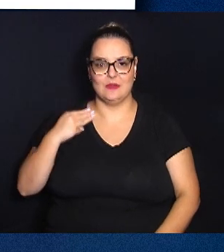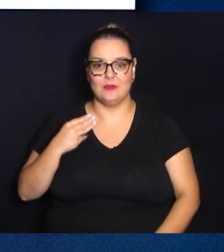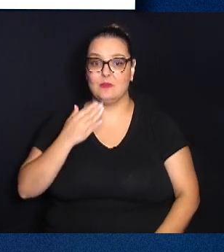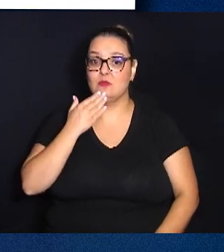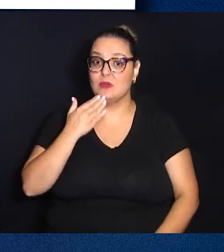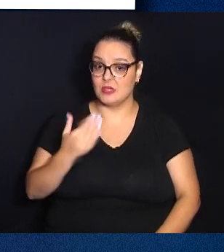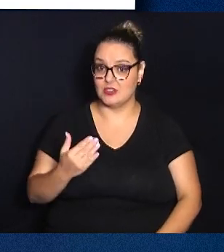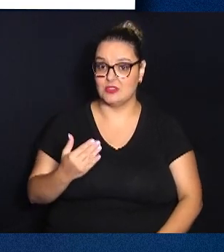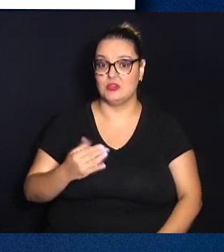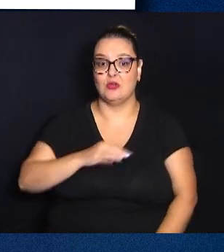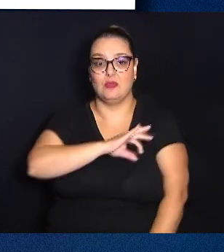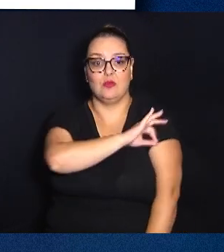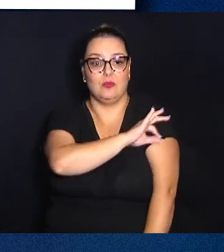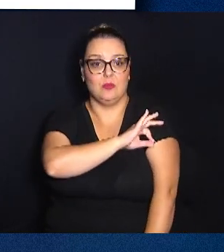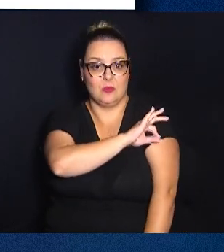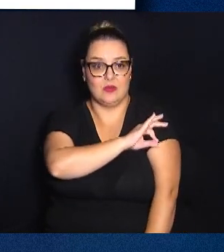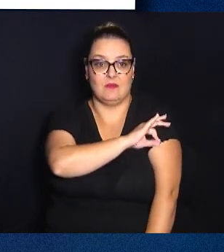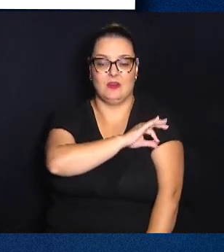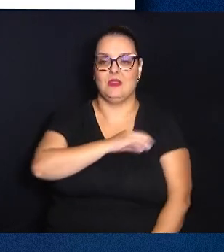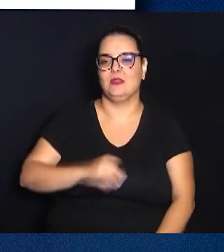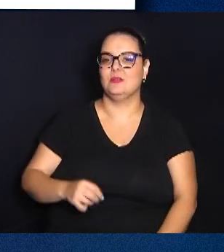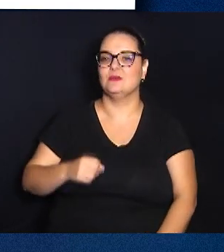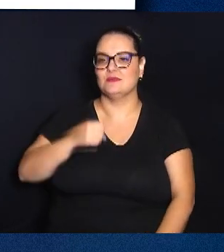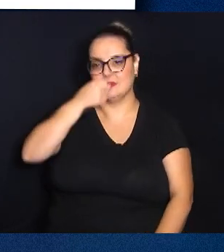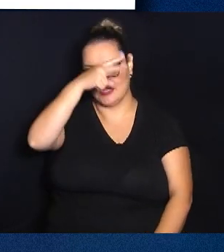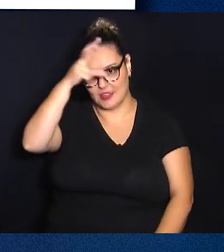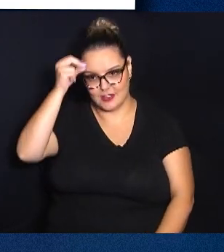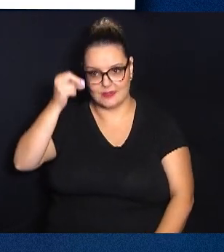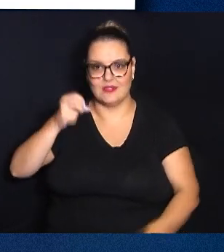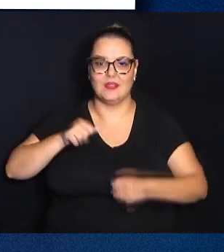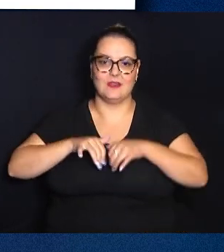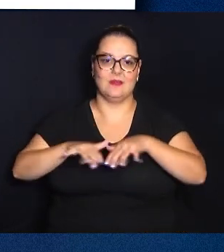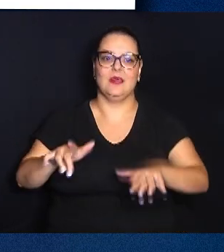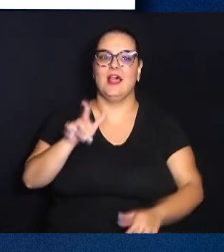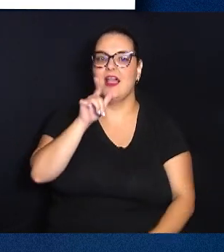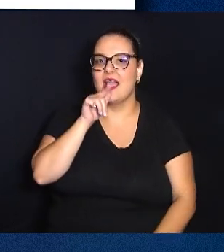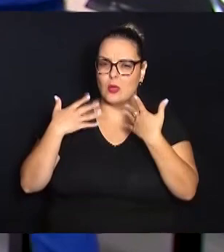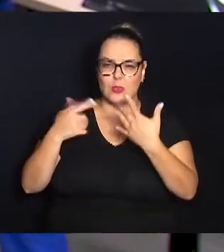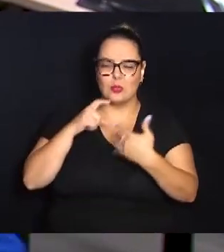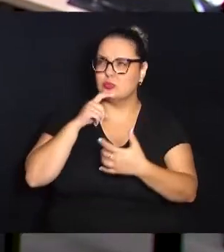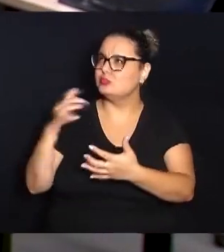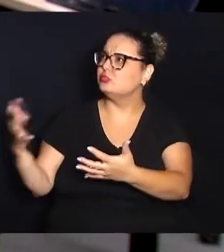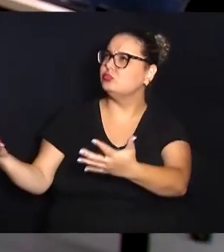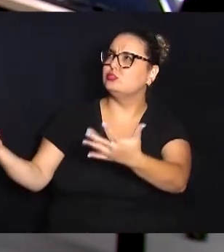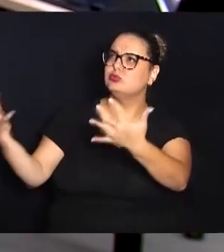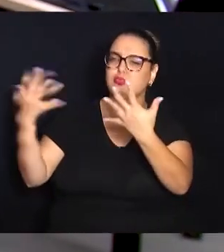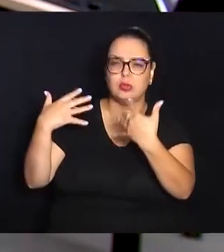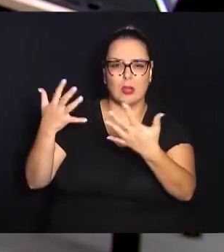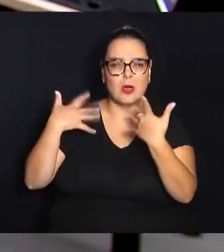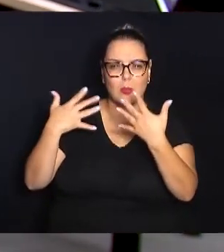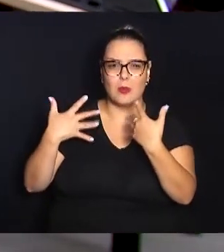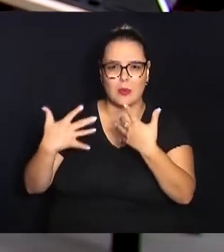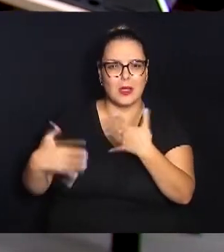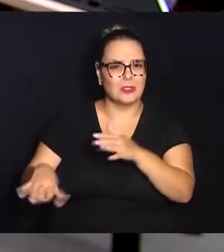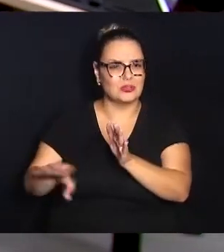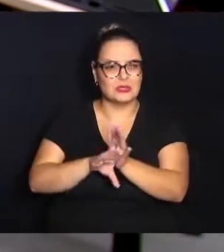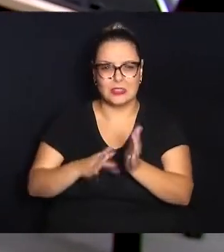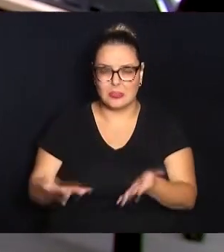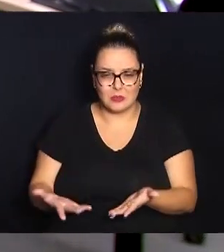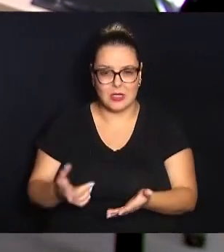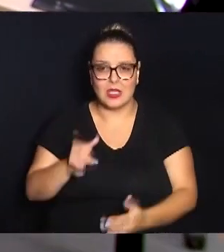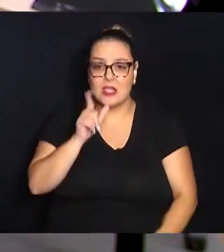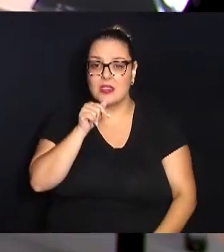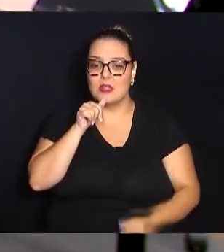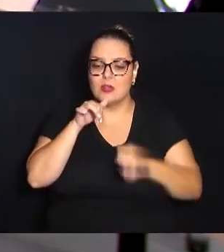Por meio da indicação número 1099 de 2024, a vereadora Mariana Conte reivindicou ao